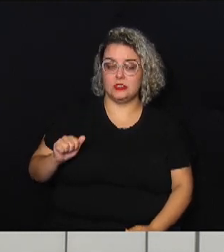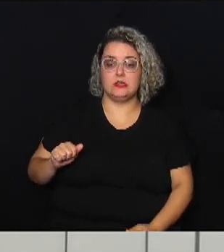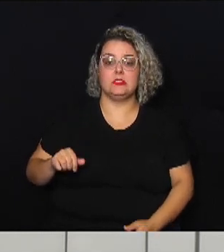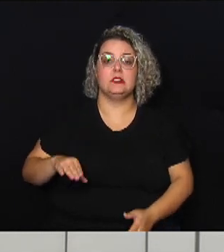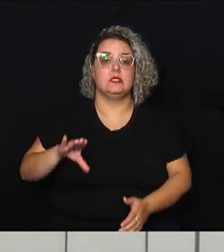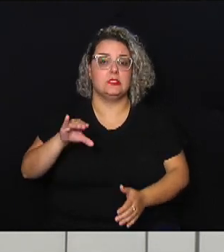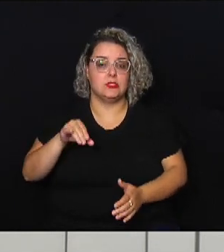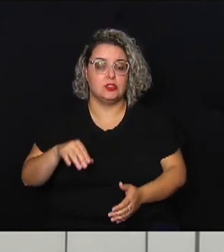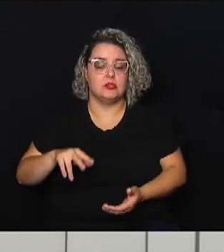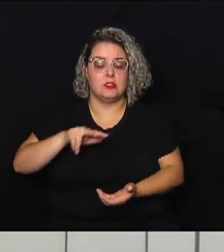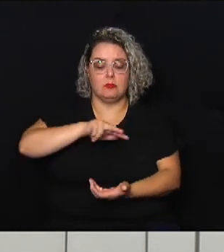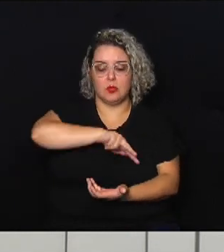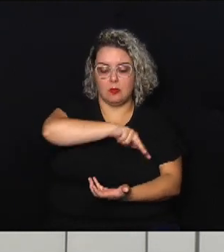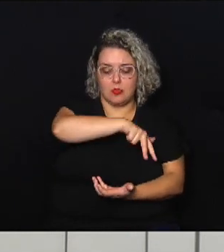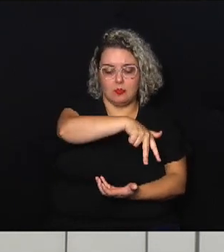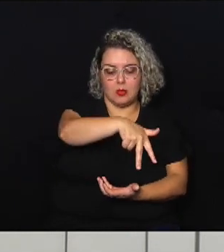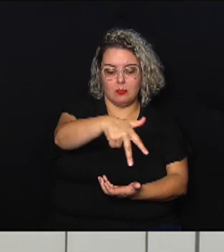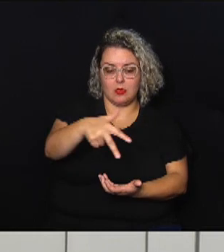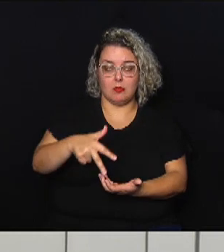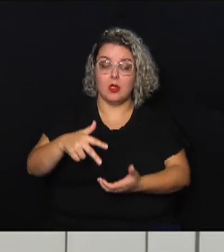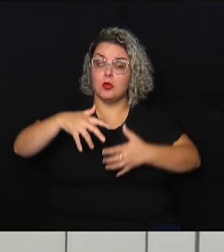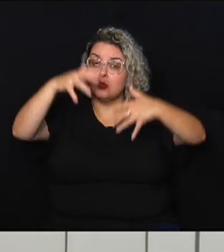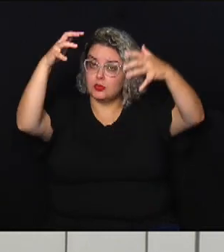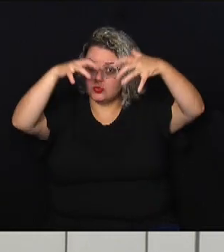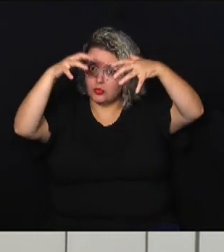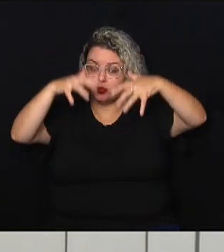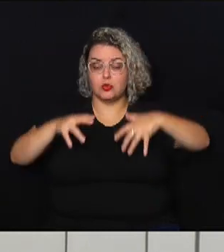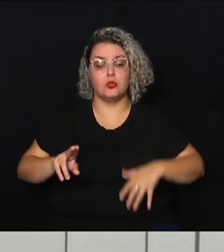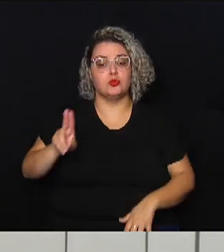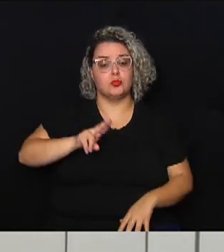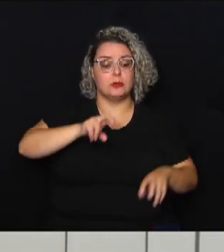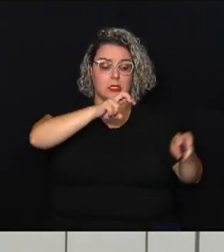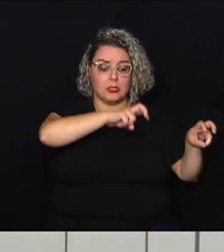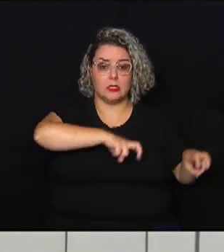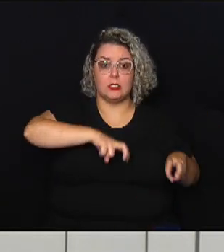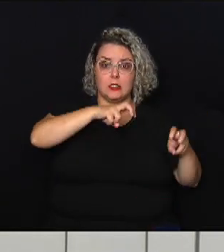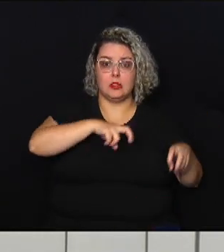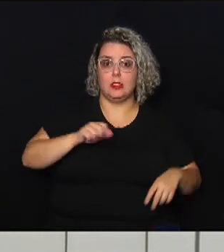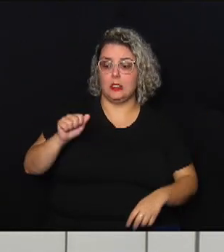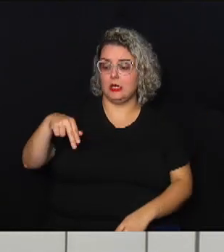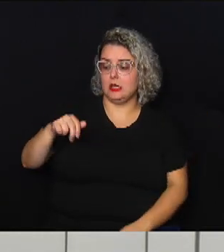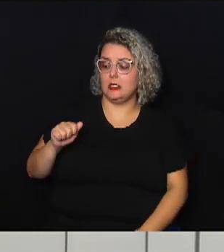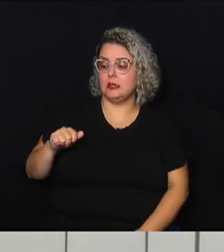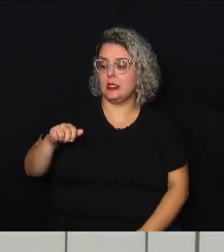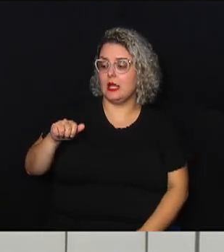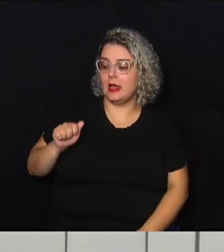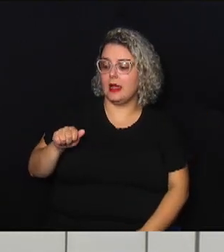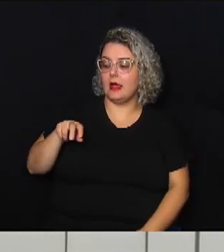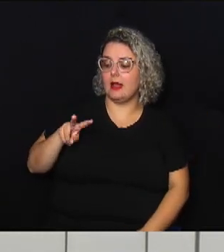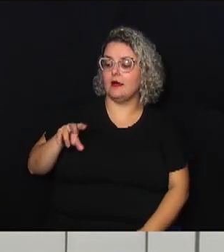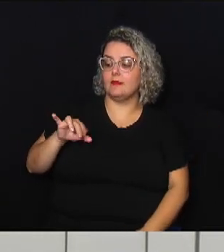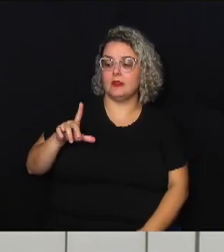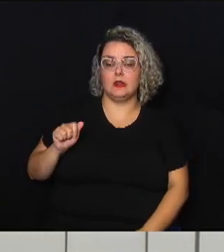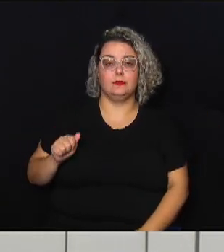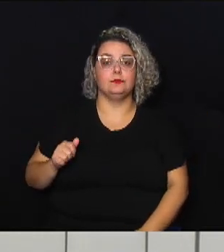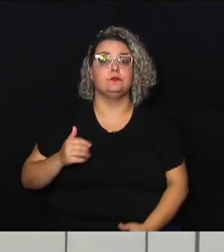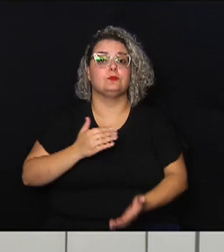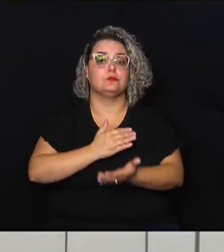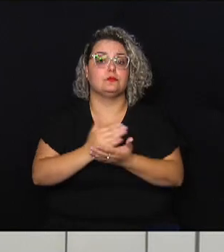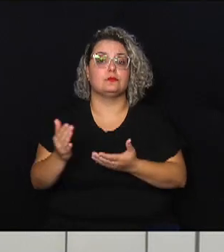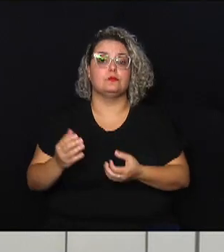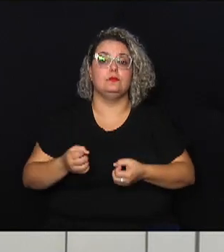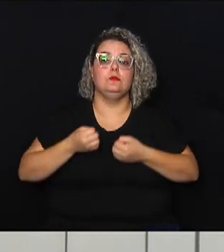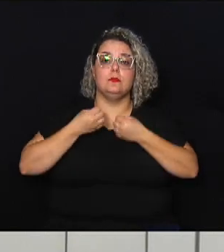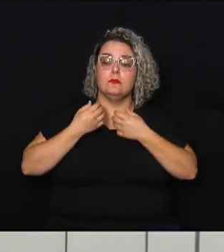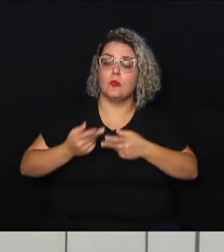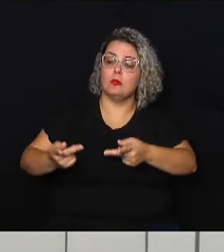Meteorológicas e Climáticas Aplicadas à Agricultura, a Ana Ávila. A gente começa aqui dando as boas-vindas